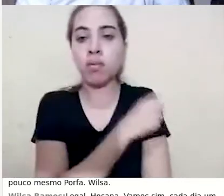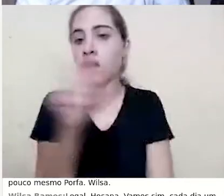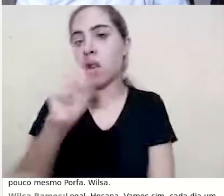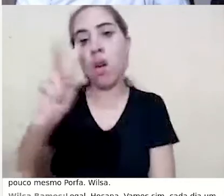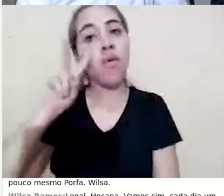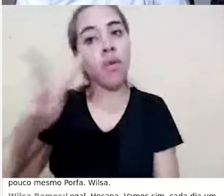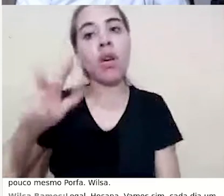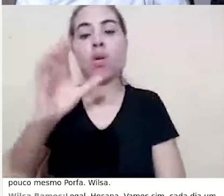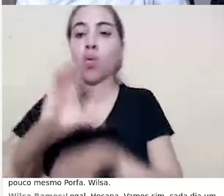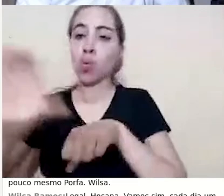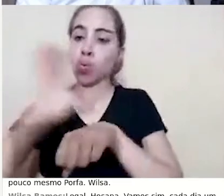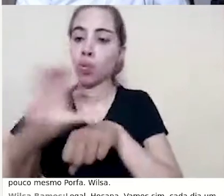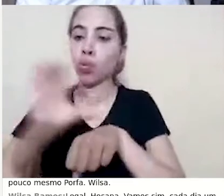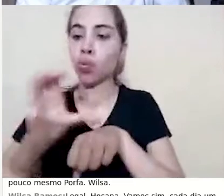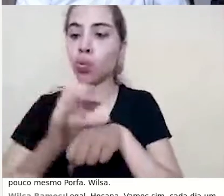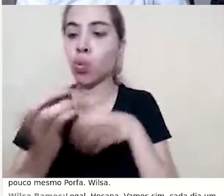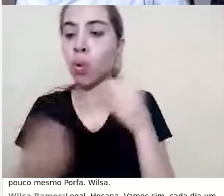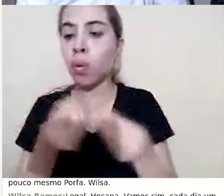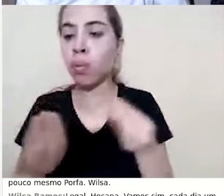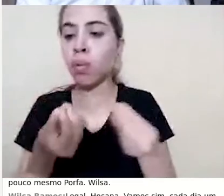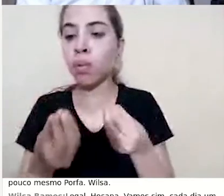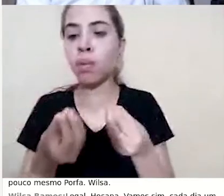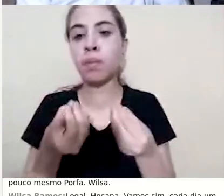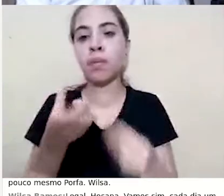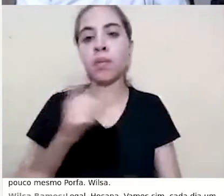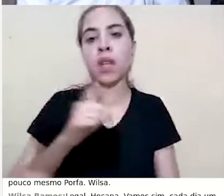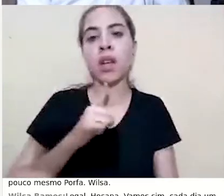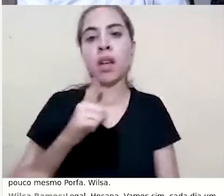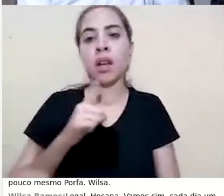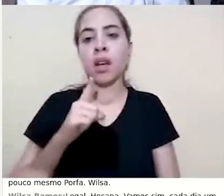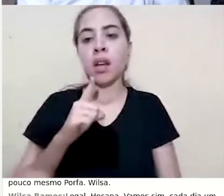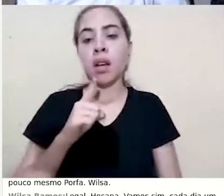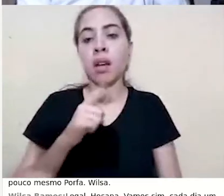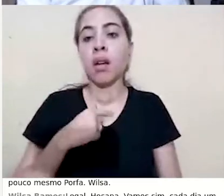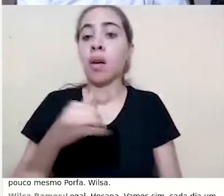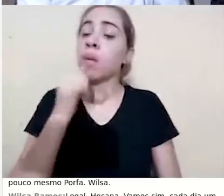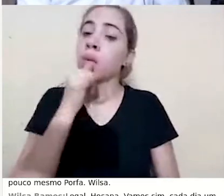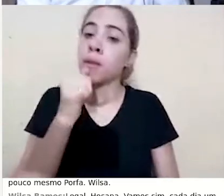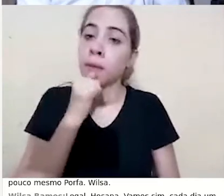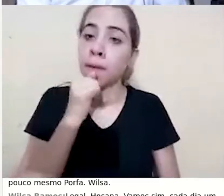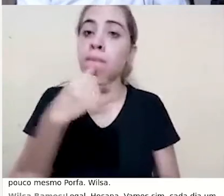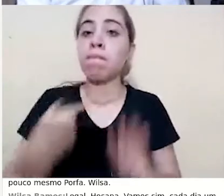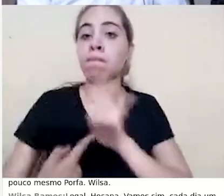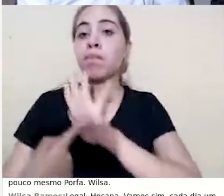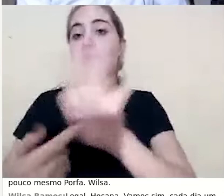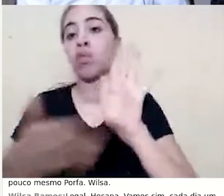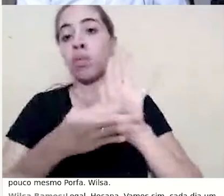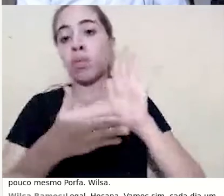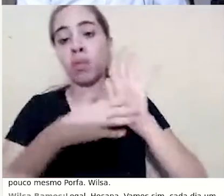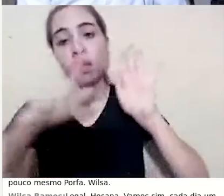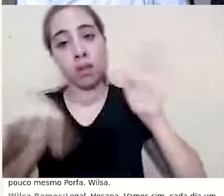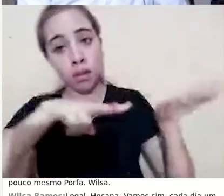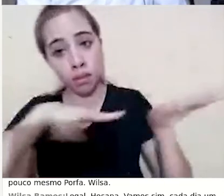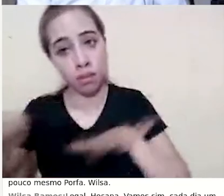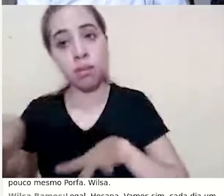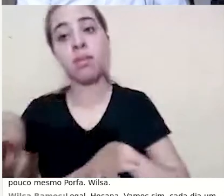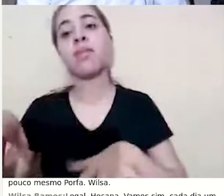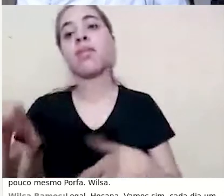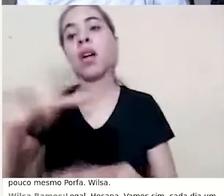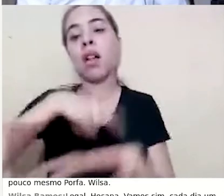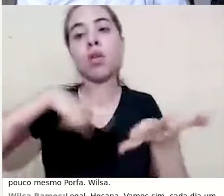curso, esse recurso, que é o recurso que eu estou hipoteticamente propondo para essa semana, de relatório,